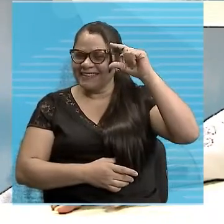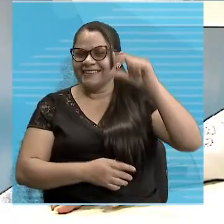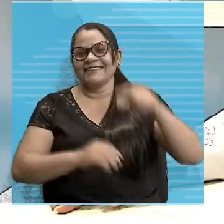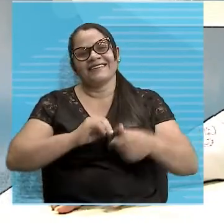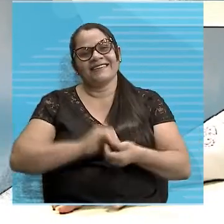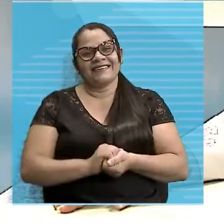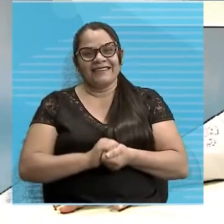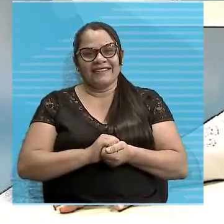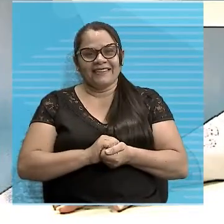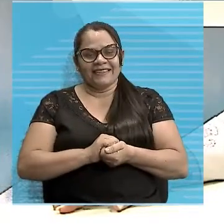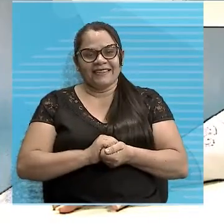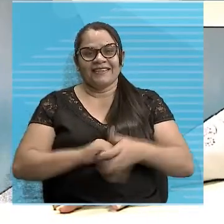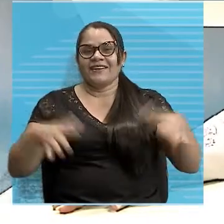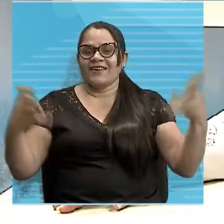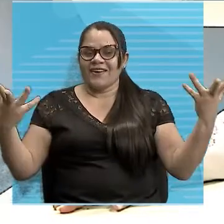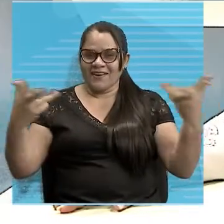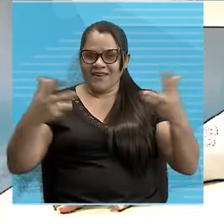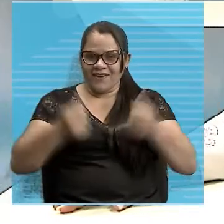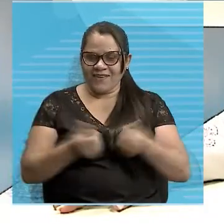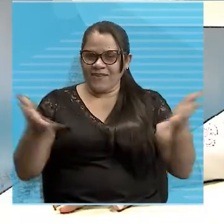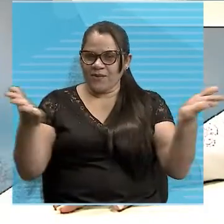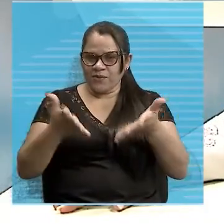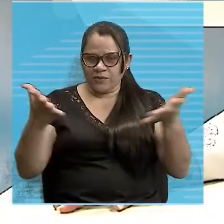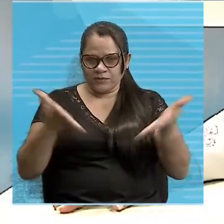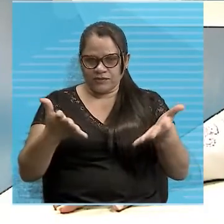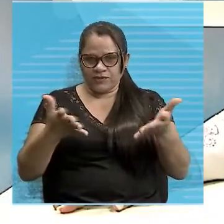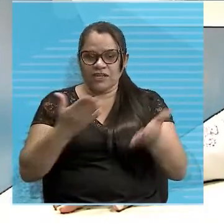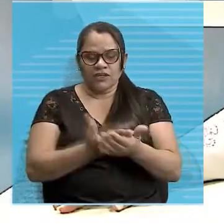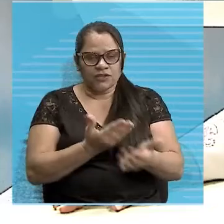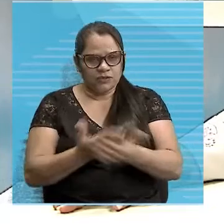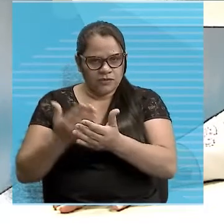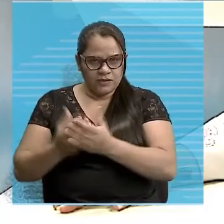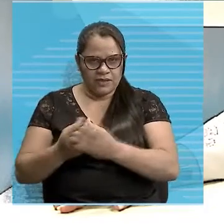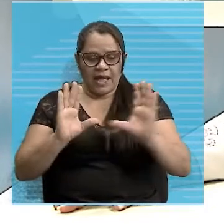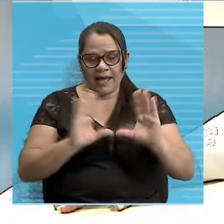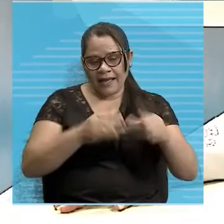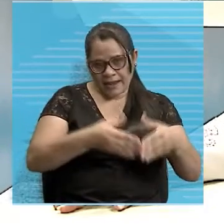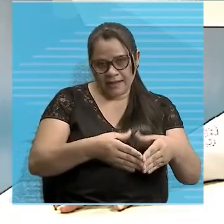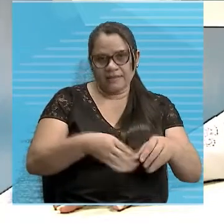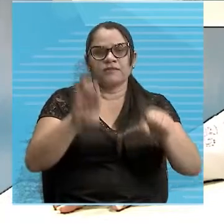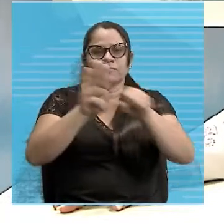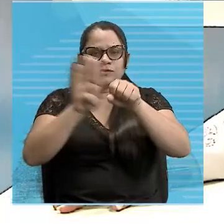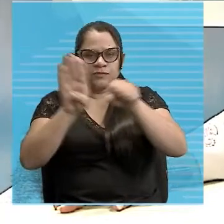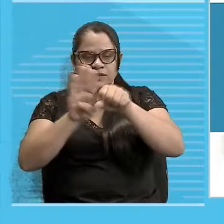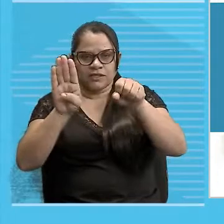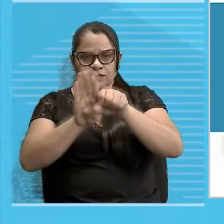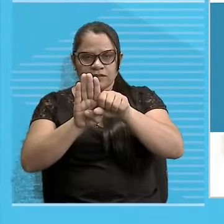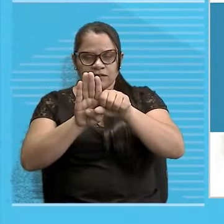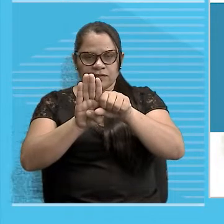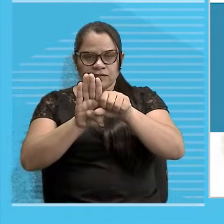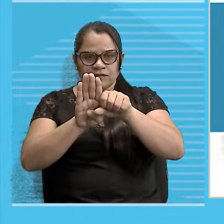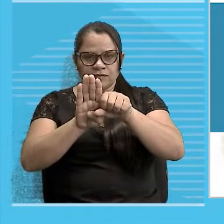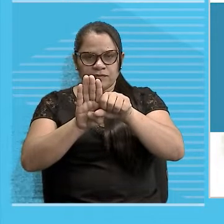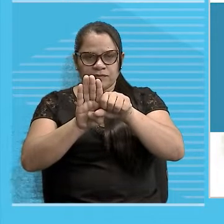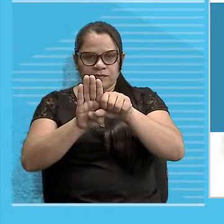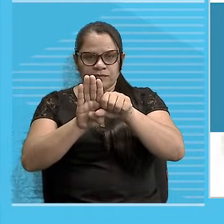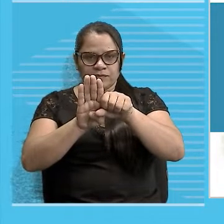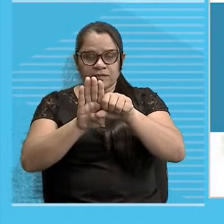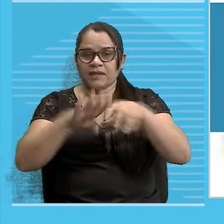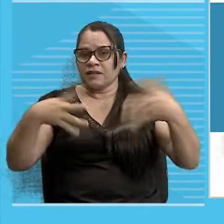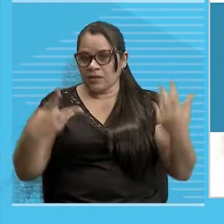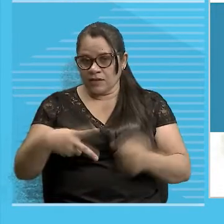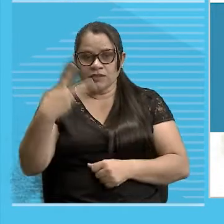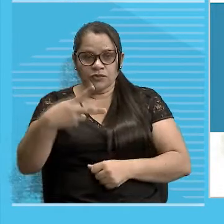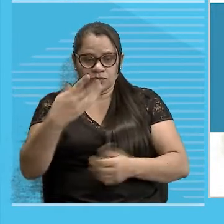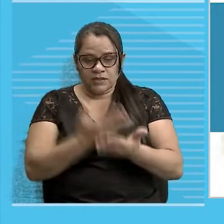Nós vamos arrasar aqui com a classe do substantivo, neném Vamos trabalhar ao longo das duas aulas de hoje,